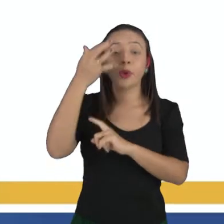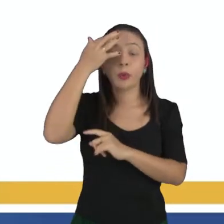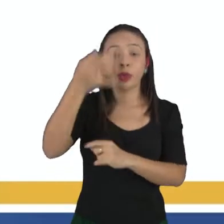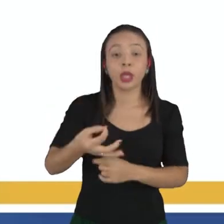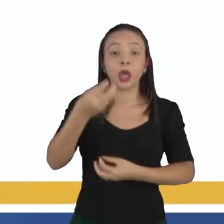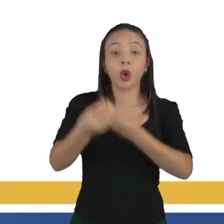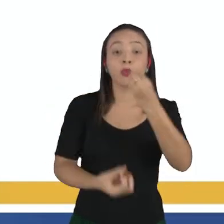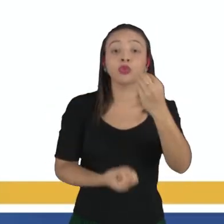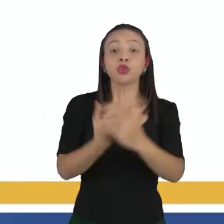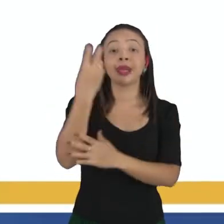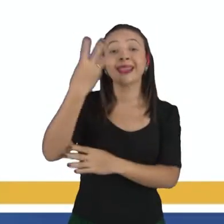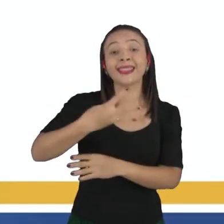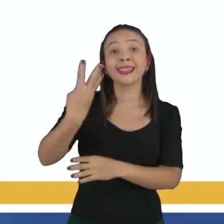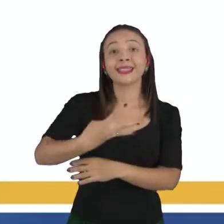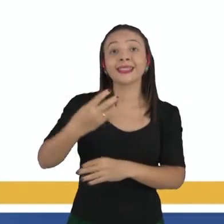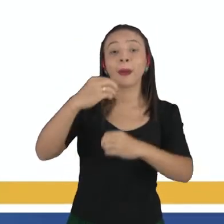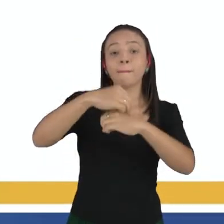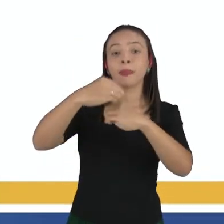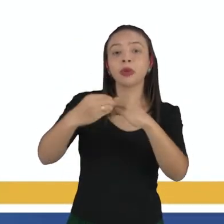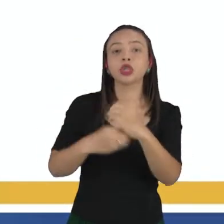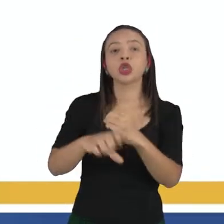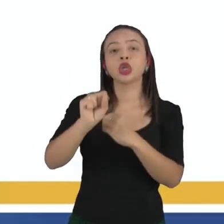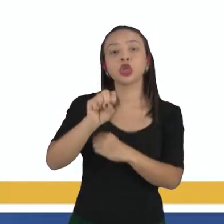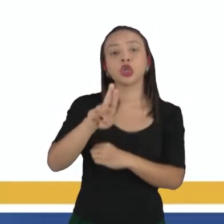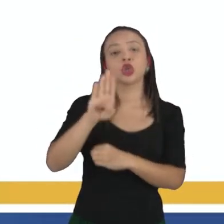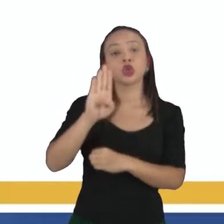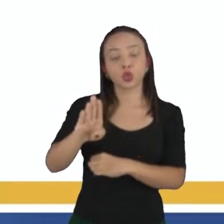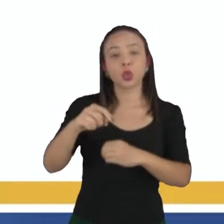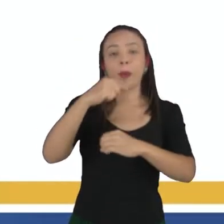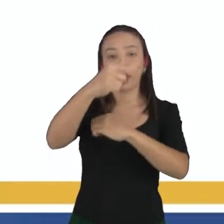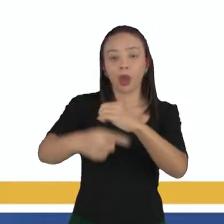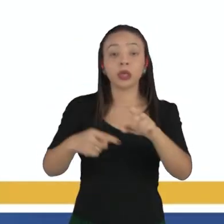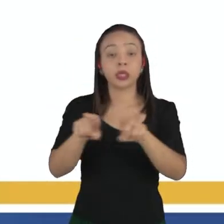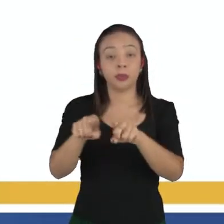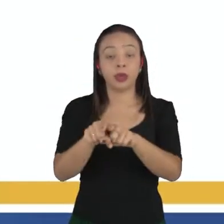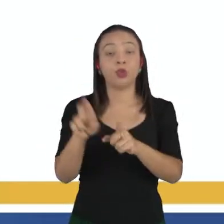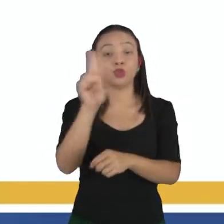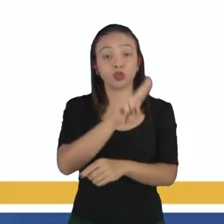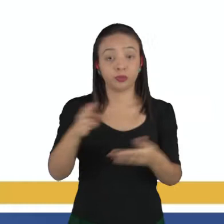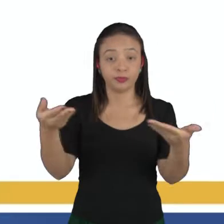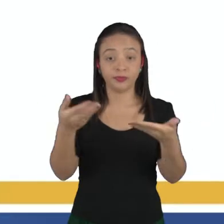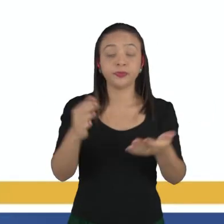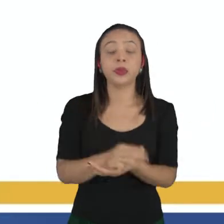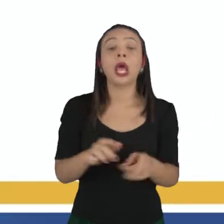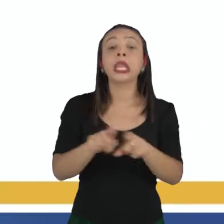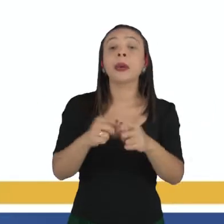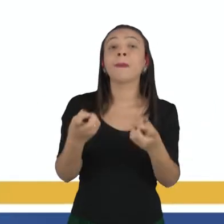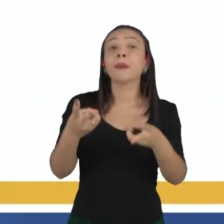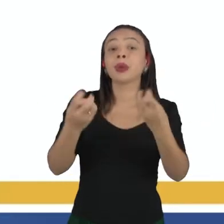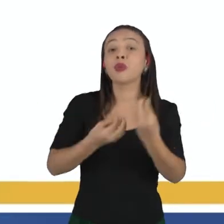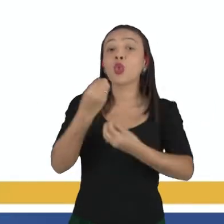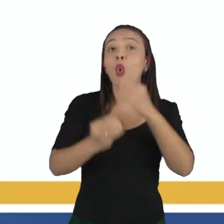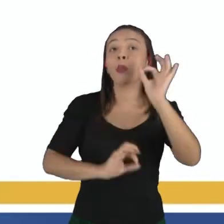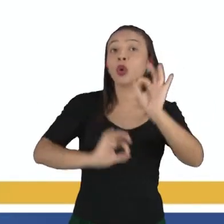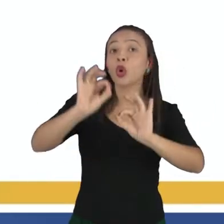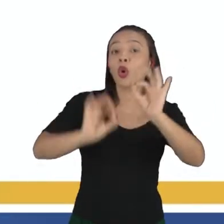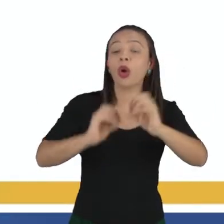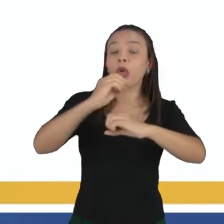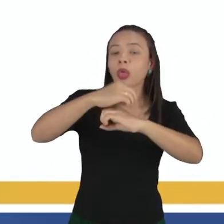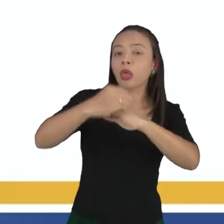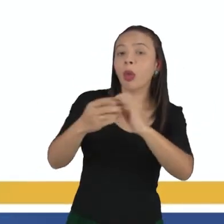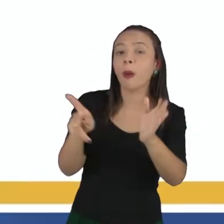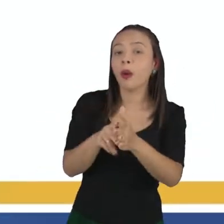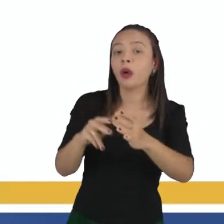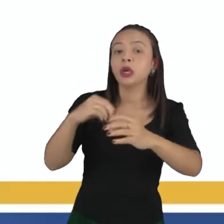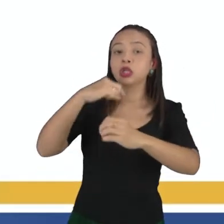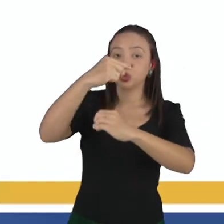a descoberta da terceira partícula subatômica e o modelo atômico atual. Nós vamos perceber a organização das partículas